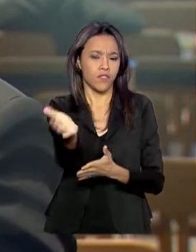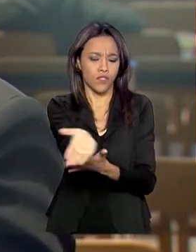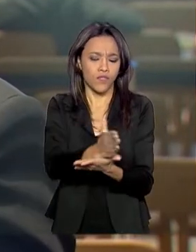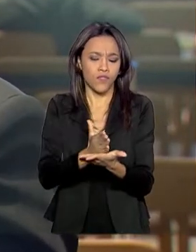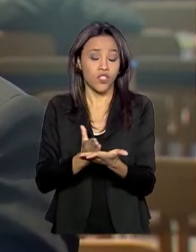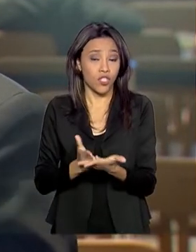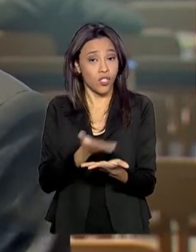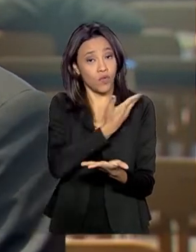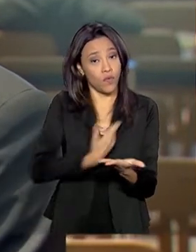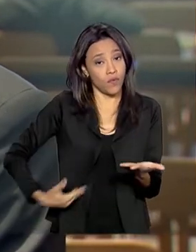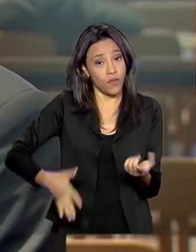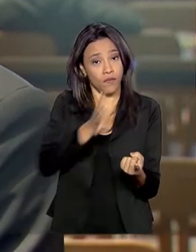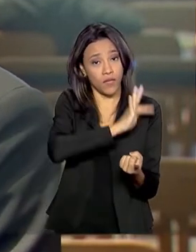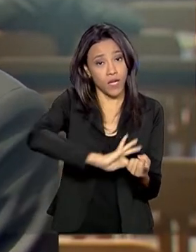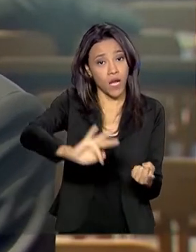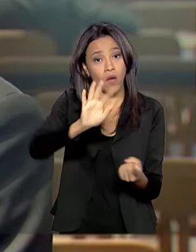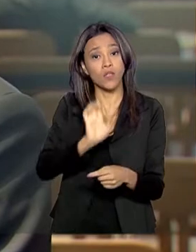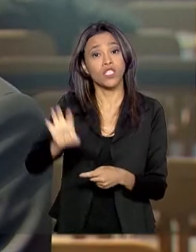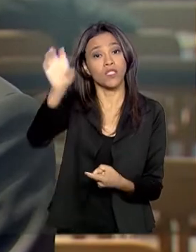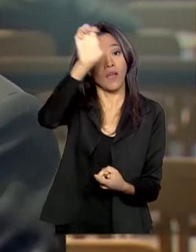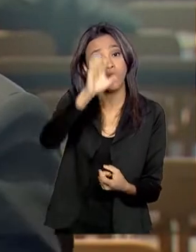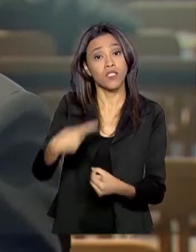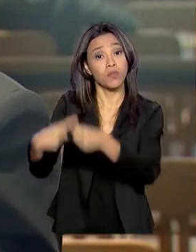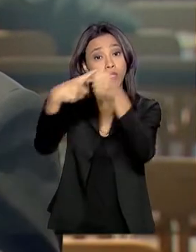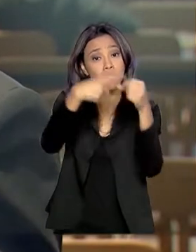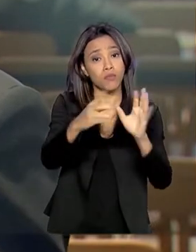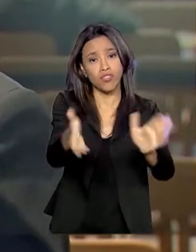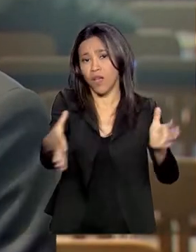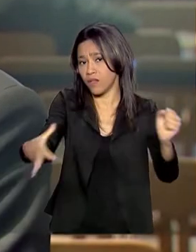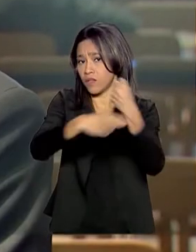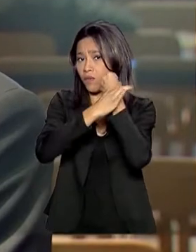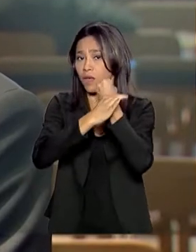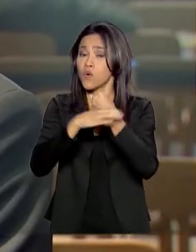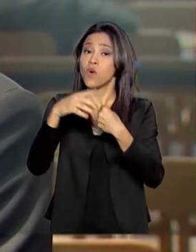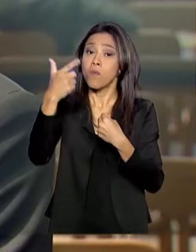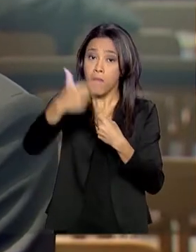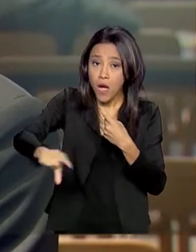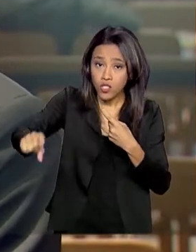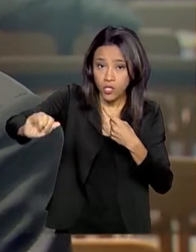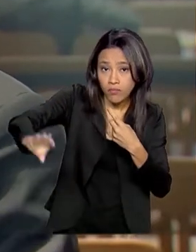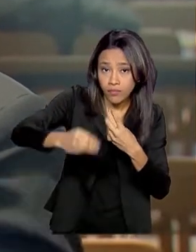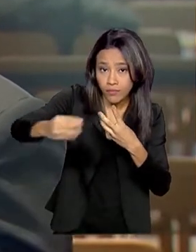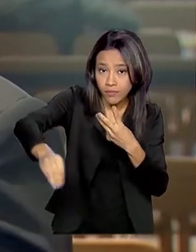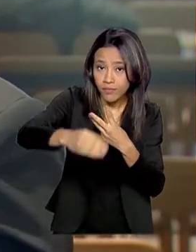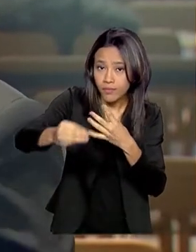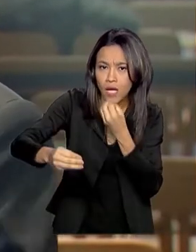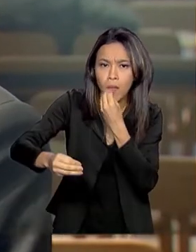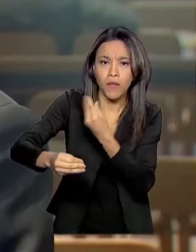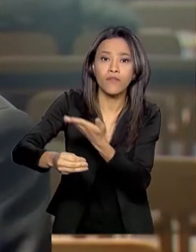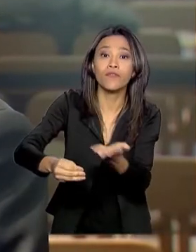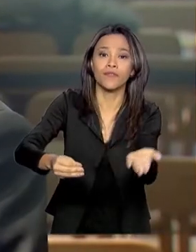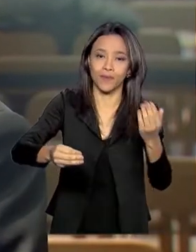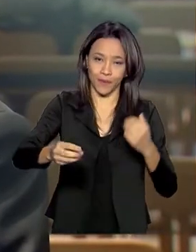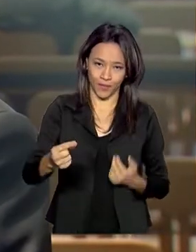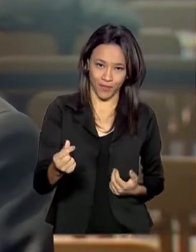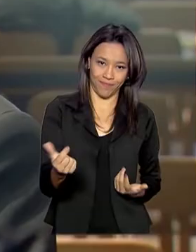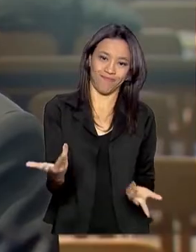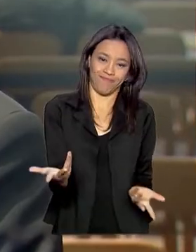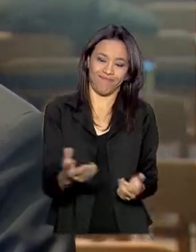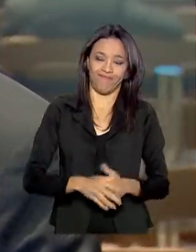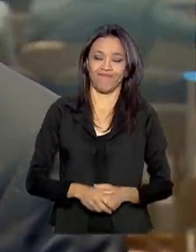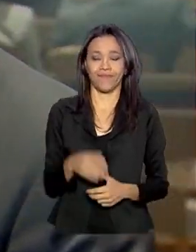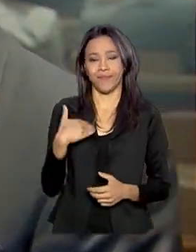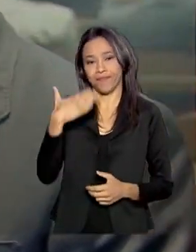com União, Estados e Municípios, já estão assegurados. O que vier adicionalmente a isso é bem-vindo, mas o sucesso já está assegurado.